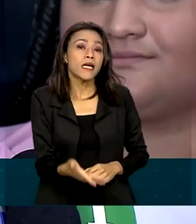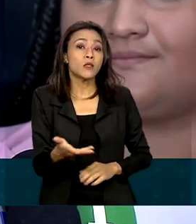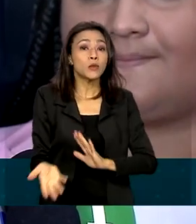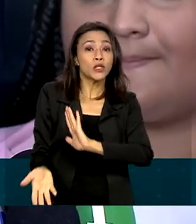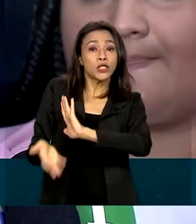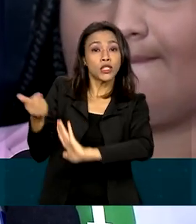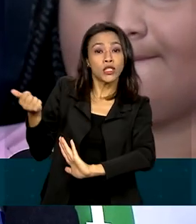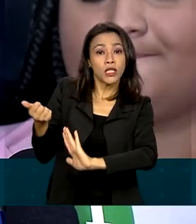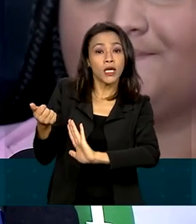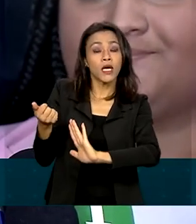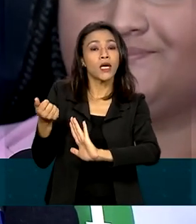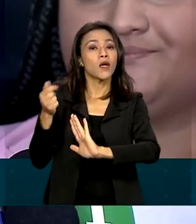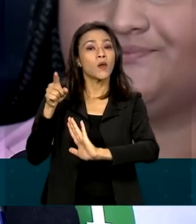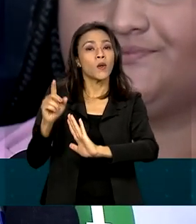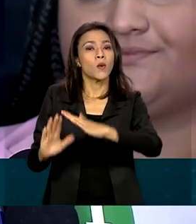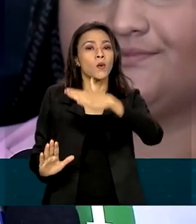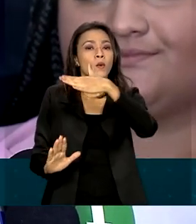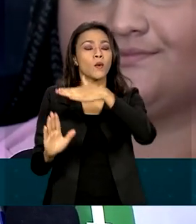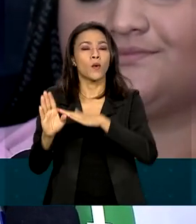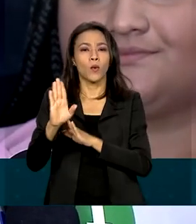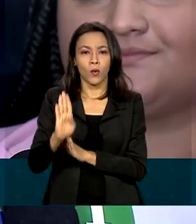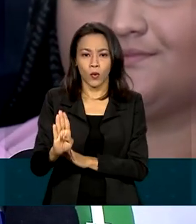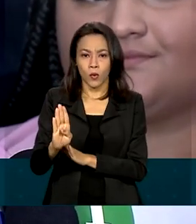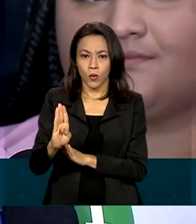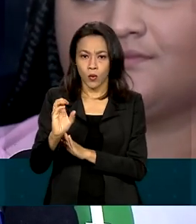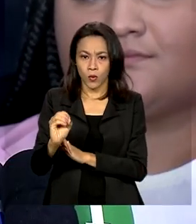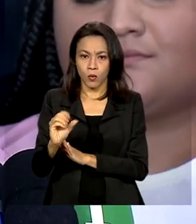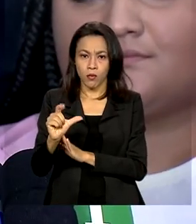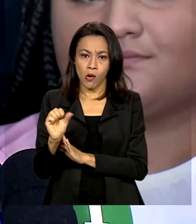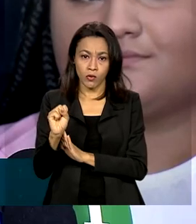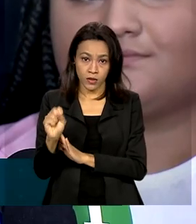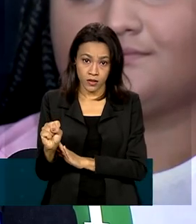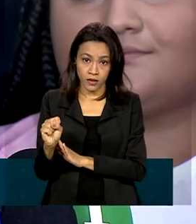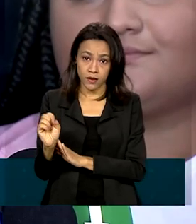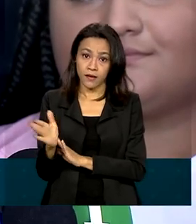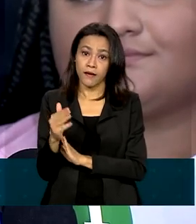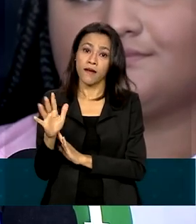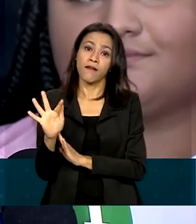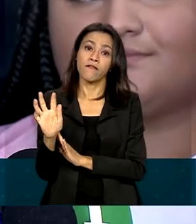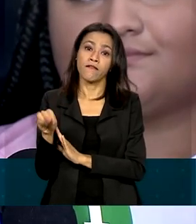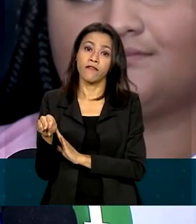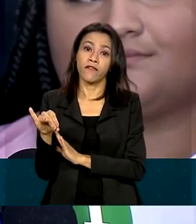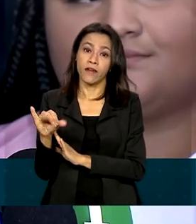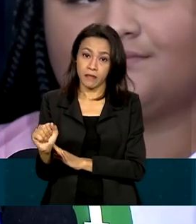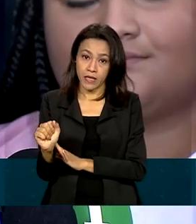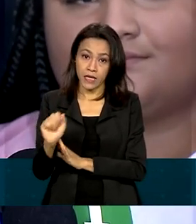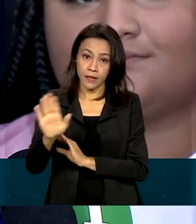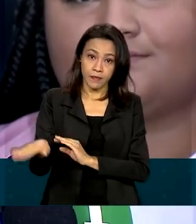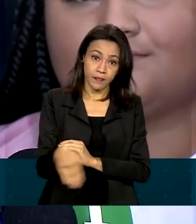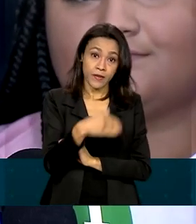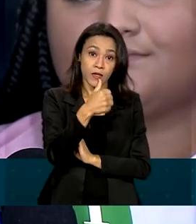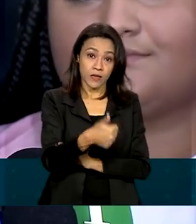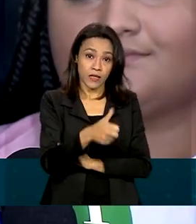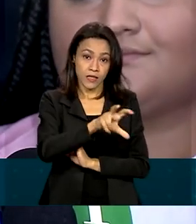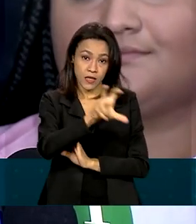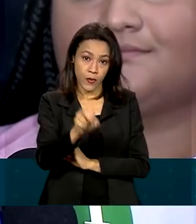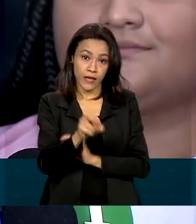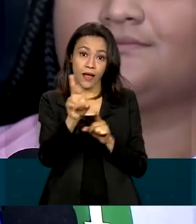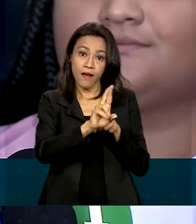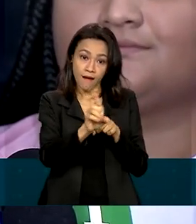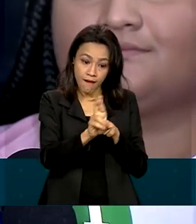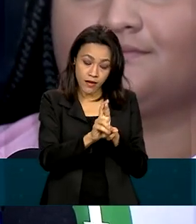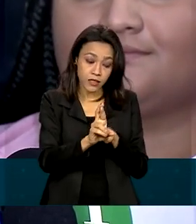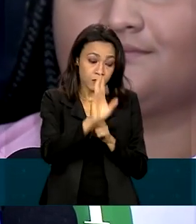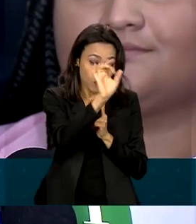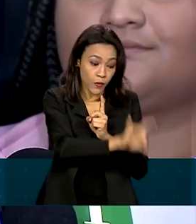Família, o Bolsa Família, os 600 reais e os 150 reais por